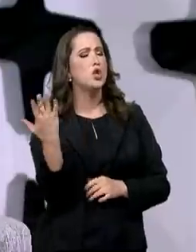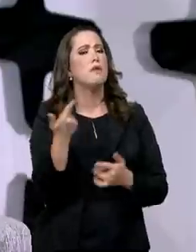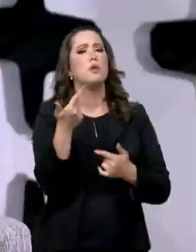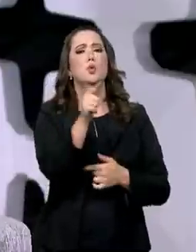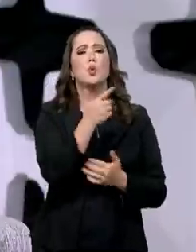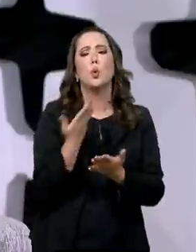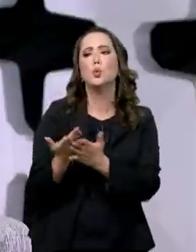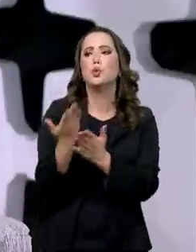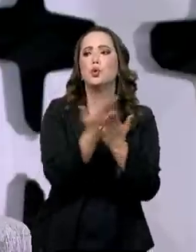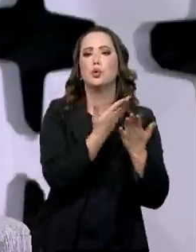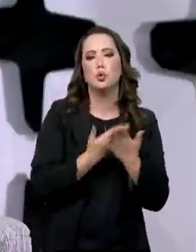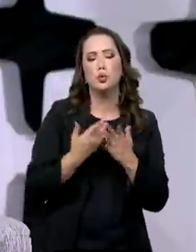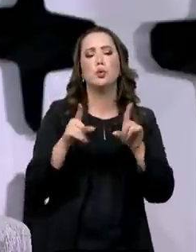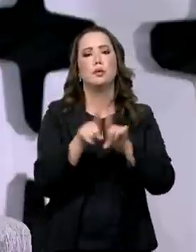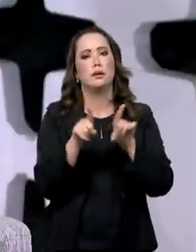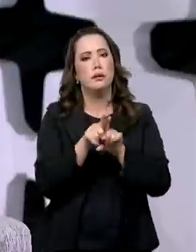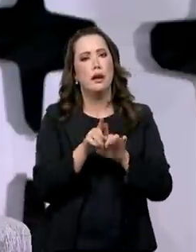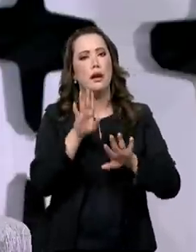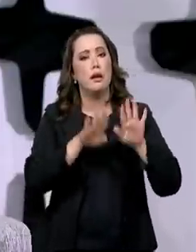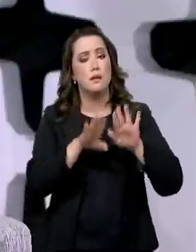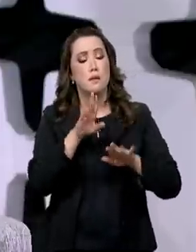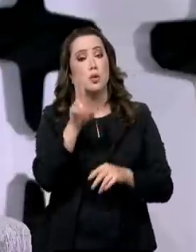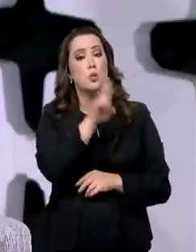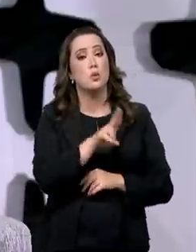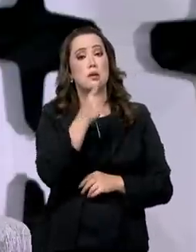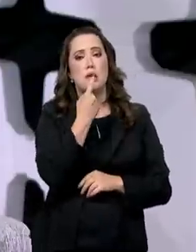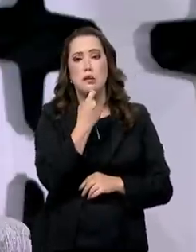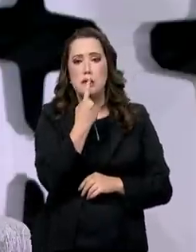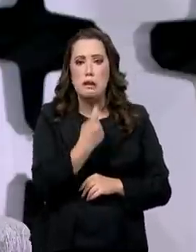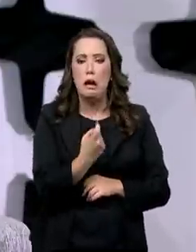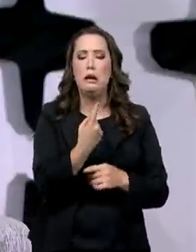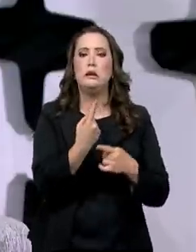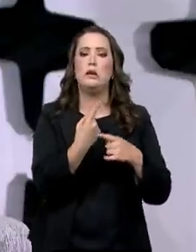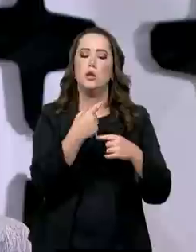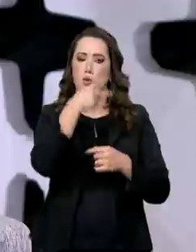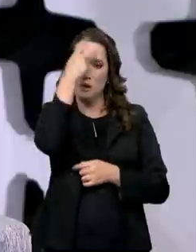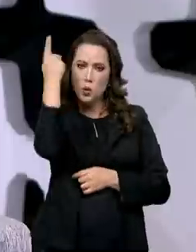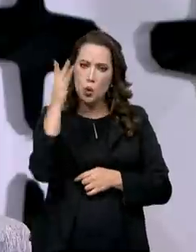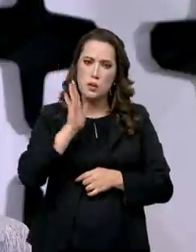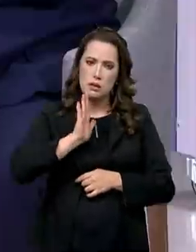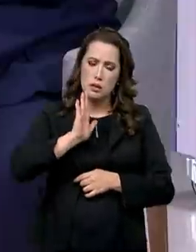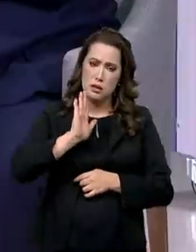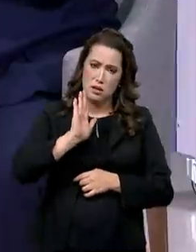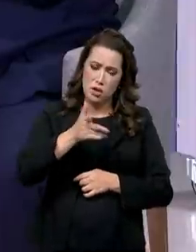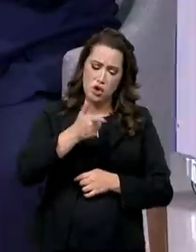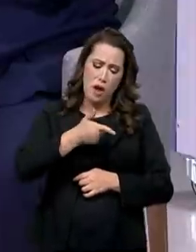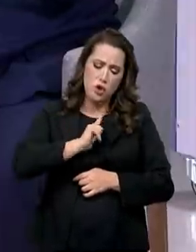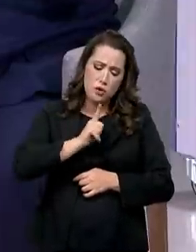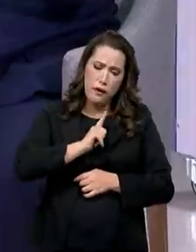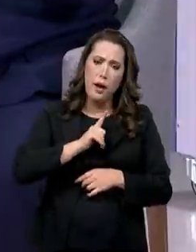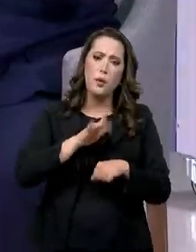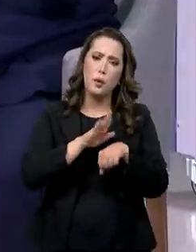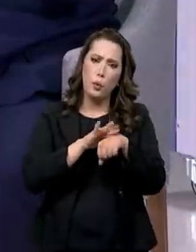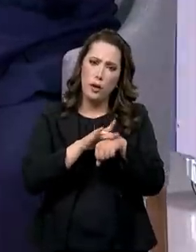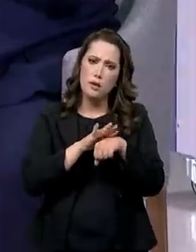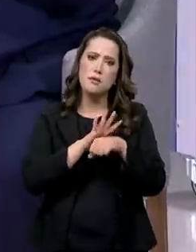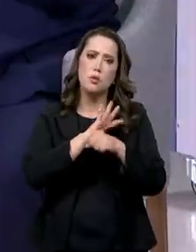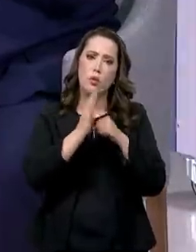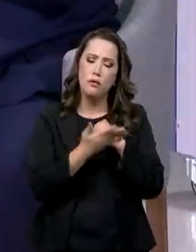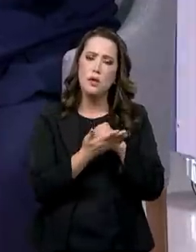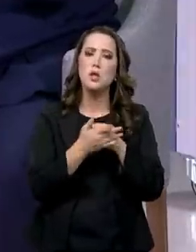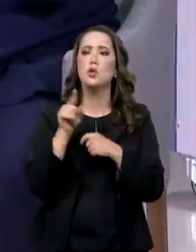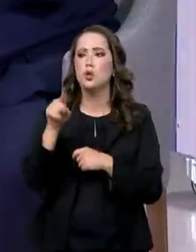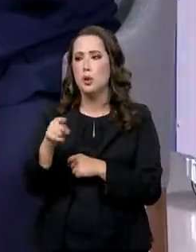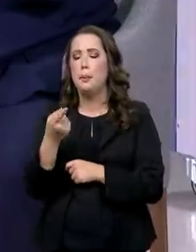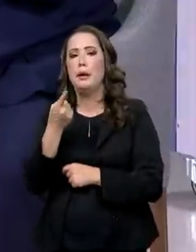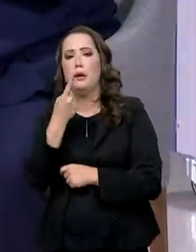o tratamento com soro de pacientes, plasma convalescente, soro de cavalo. Ou seja, na parte emergencial, o Ministério